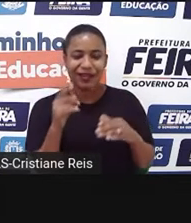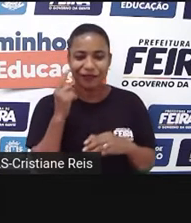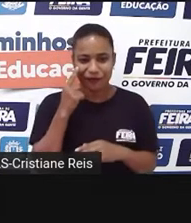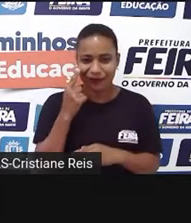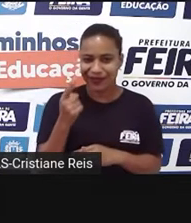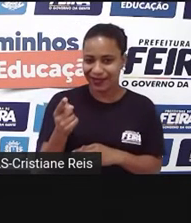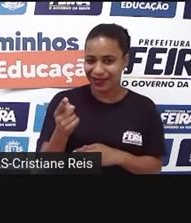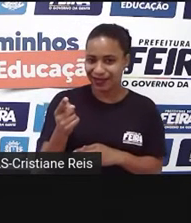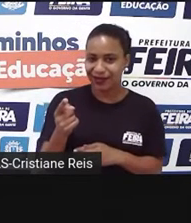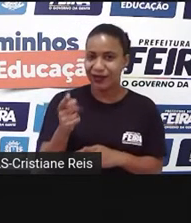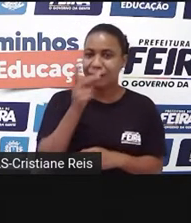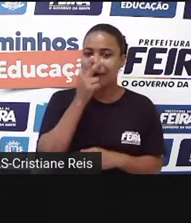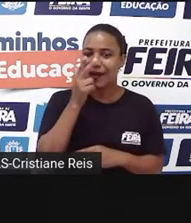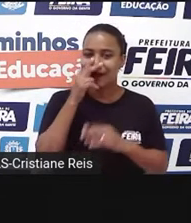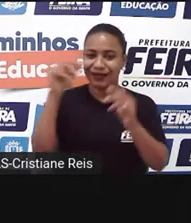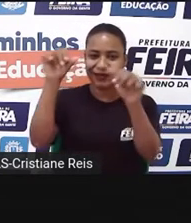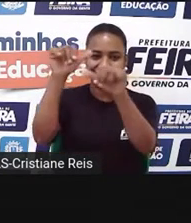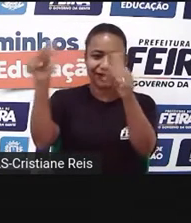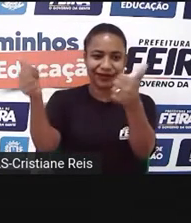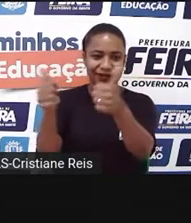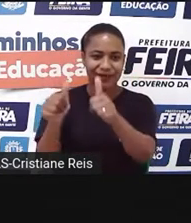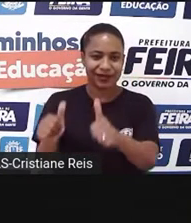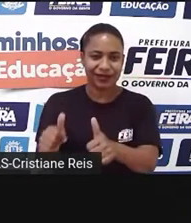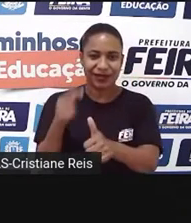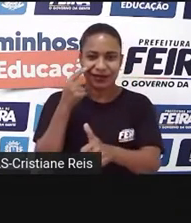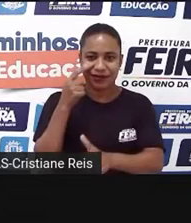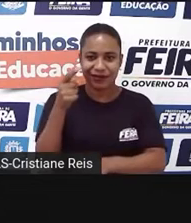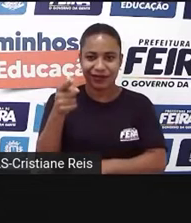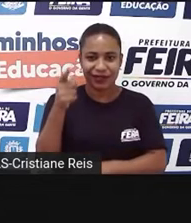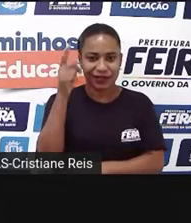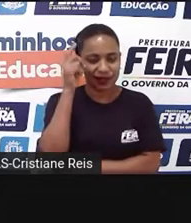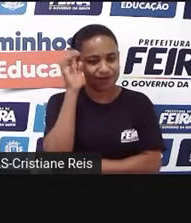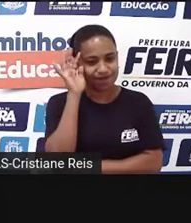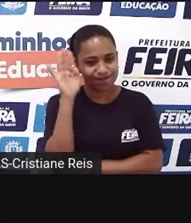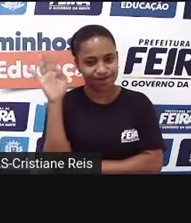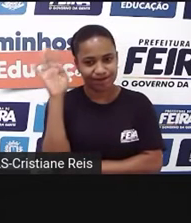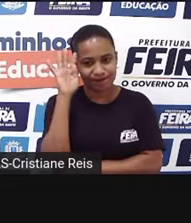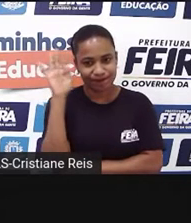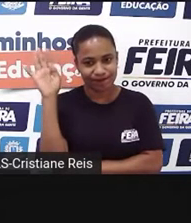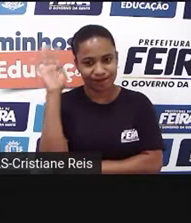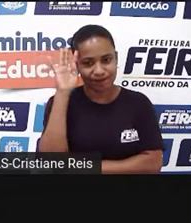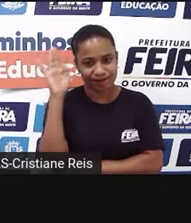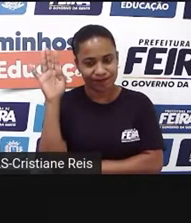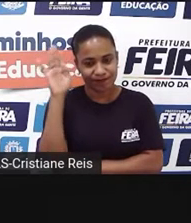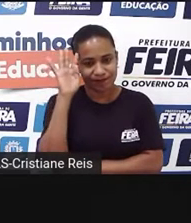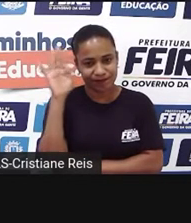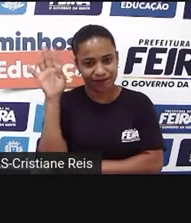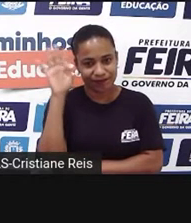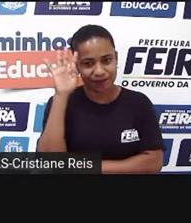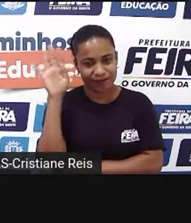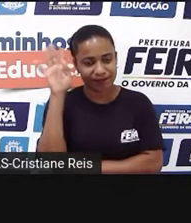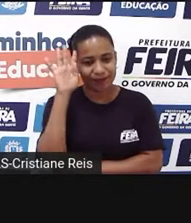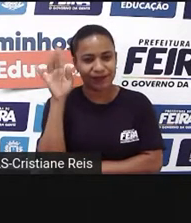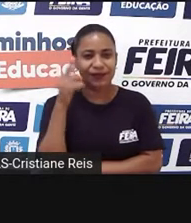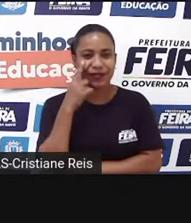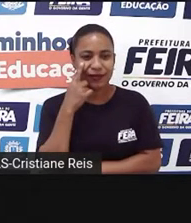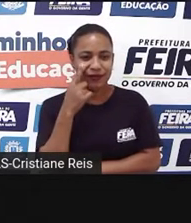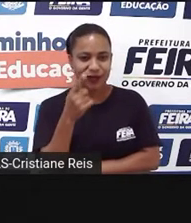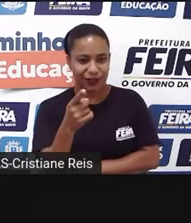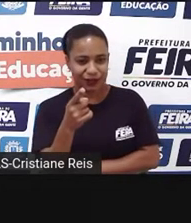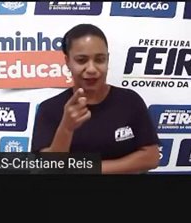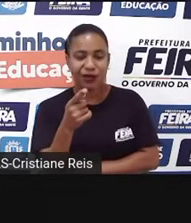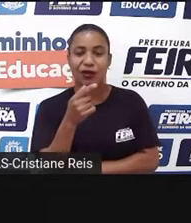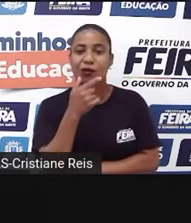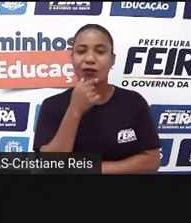observarem a imagem que eu estou espelhando para vocês, que é uma estátua que representa Hamlet, olhando